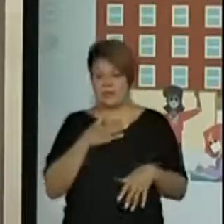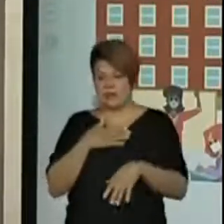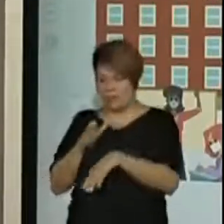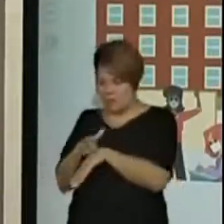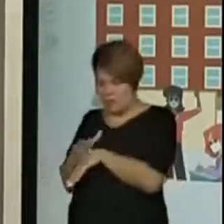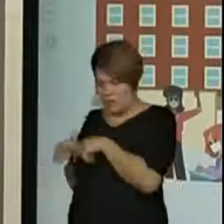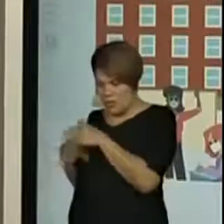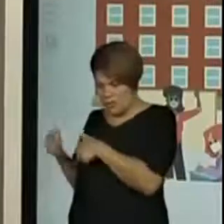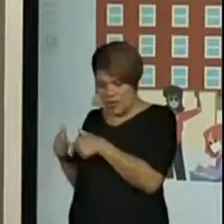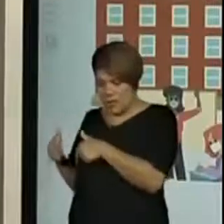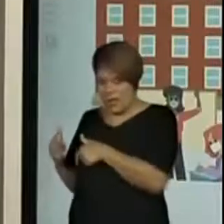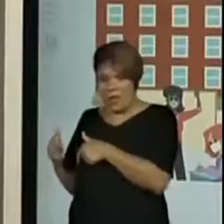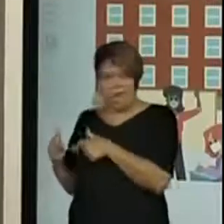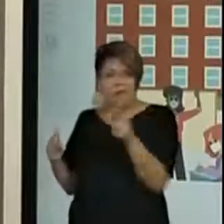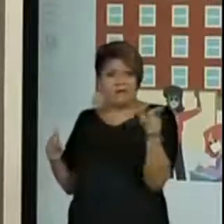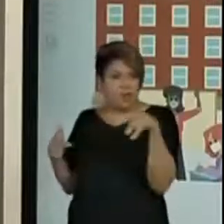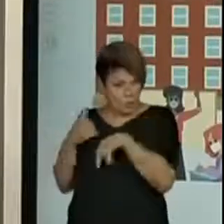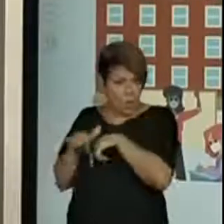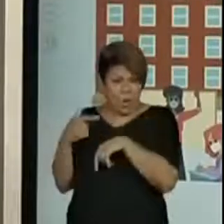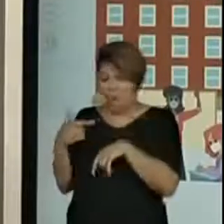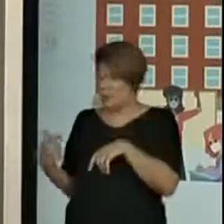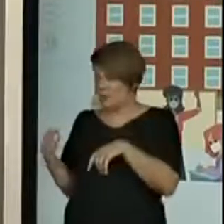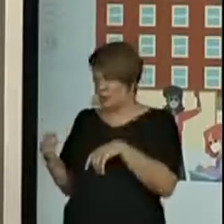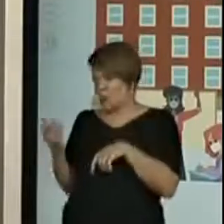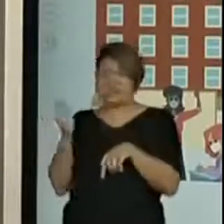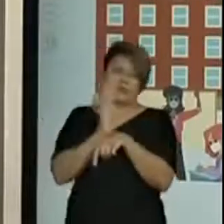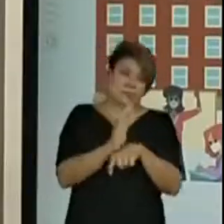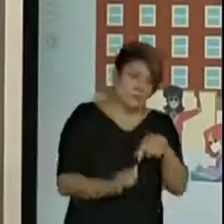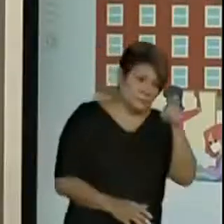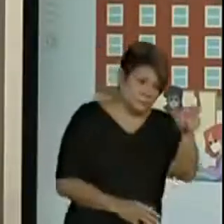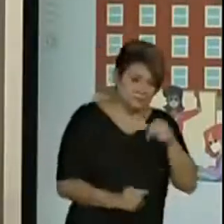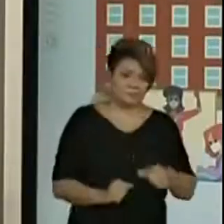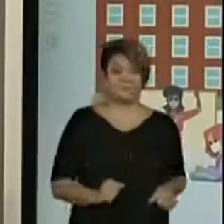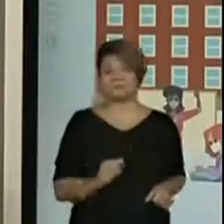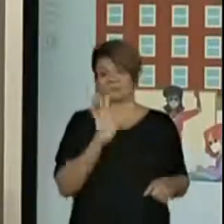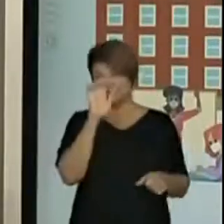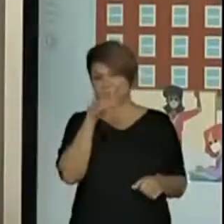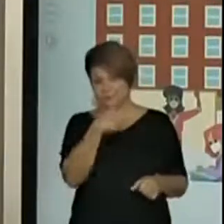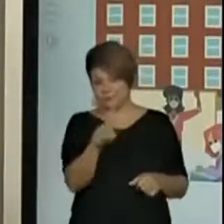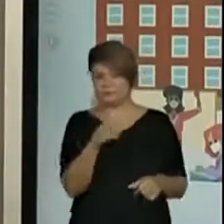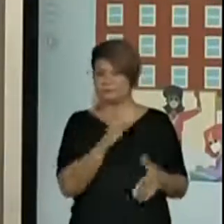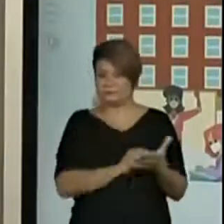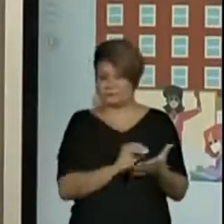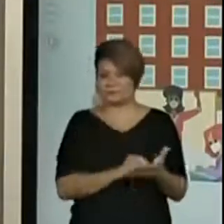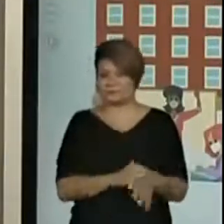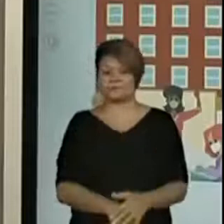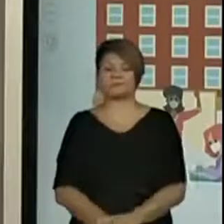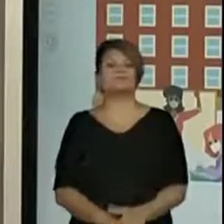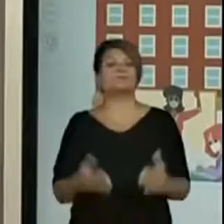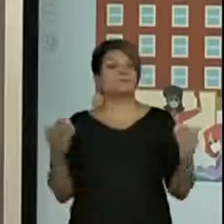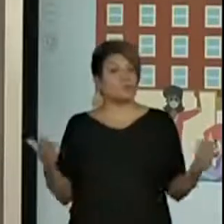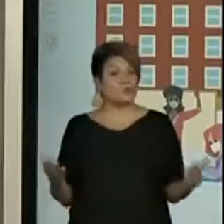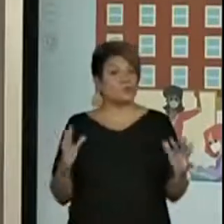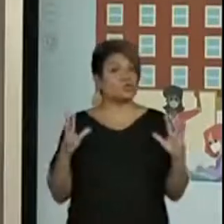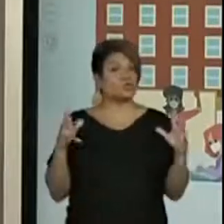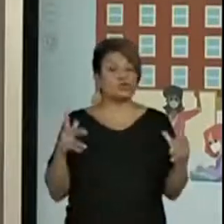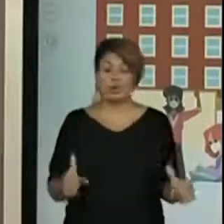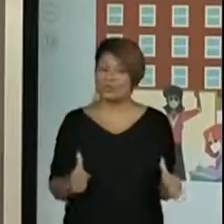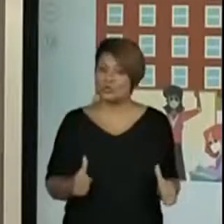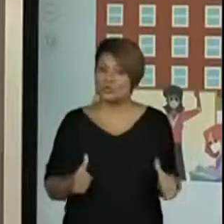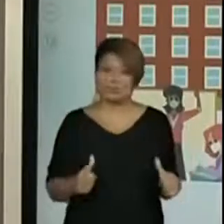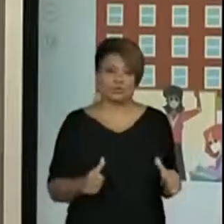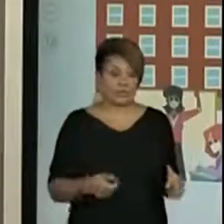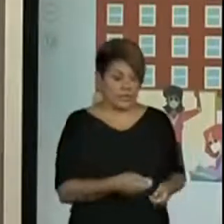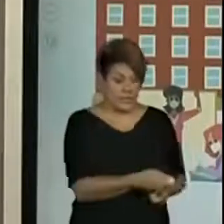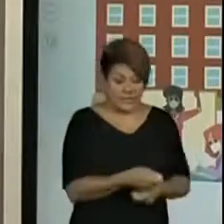delas para poder ajudar naquela função que está faltando. Por isso que todo mundo do agente de